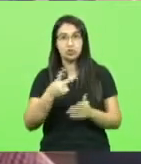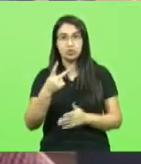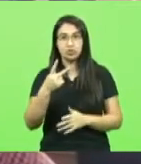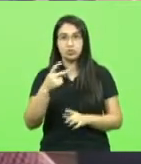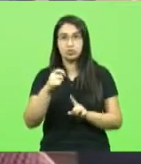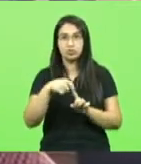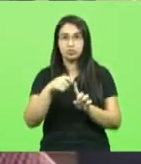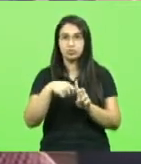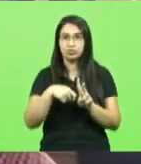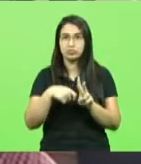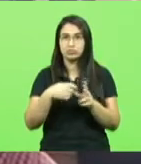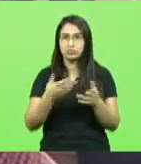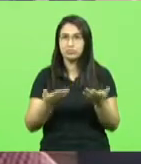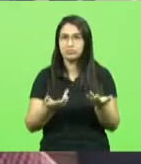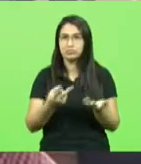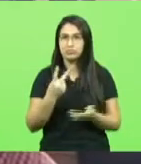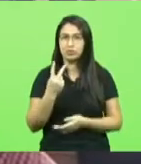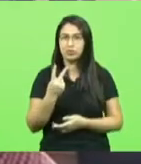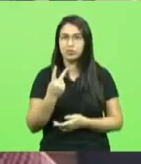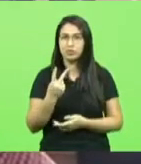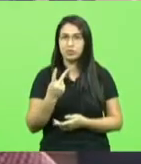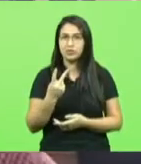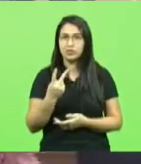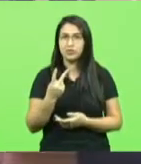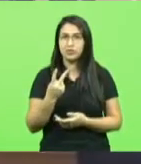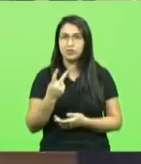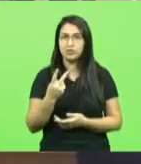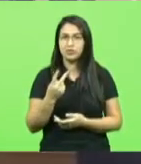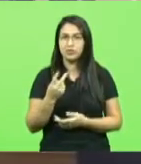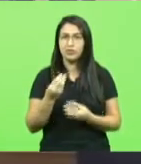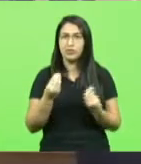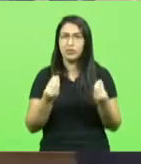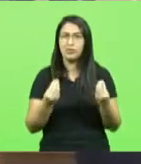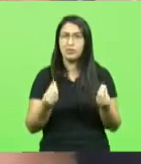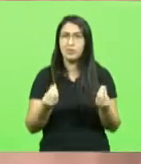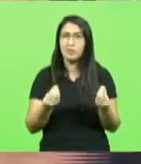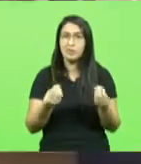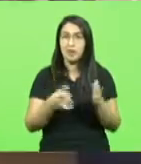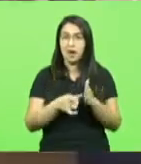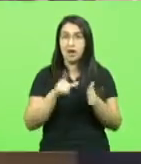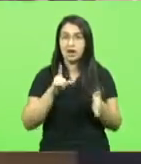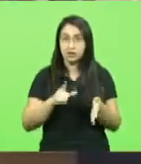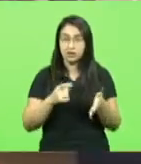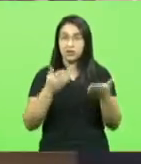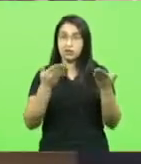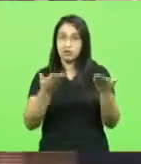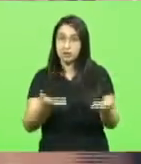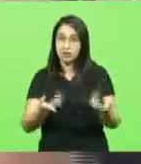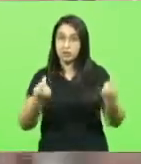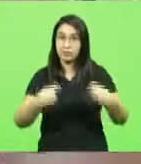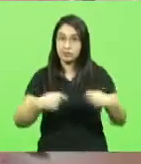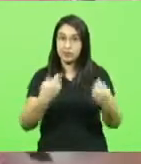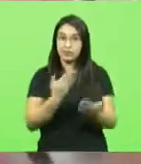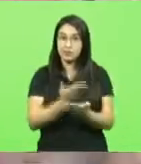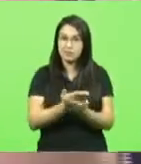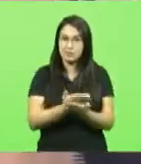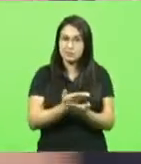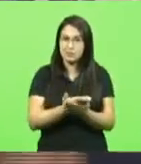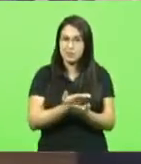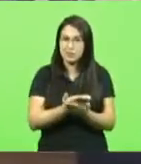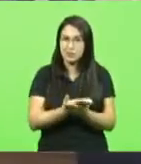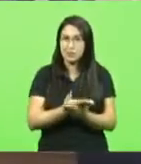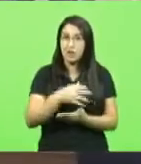deputado Sopel, se o senhor já imaginou, o que antes o tenente-coronel tinha que estudar nove meses